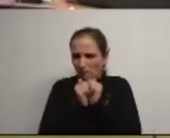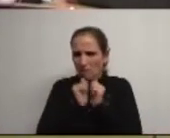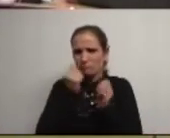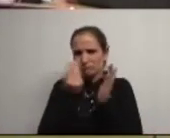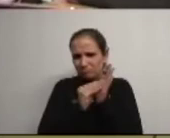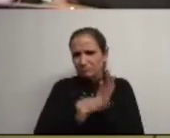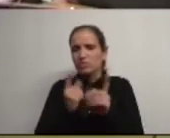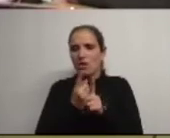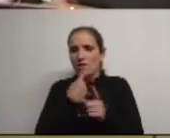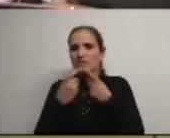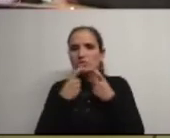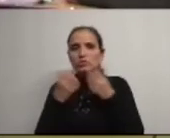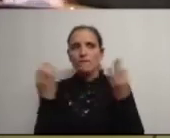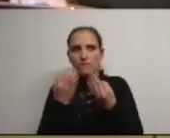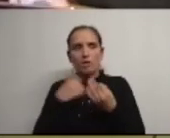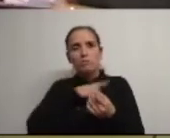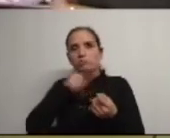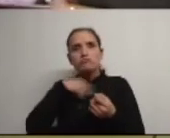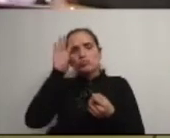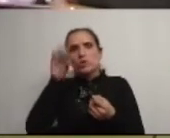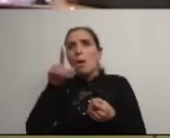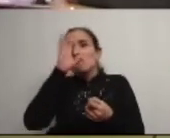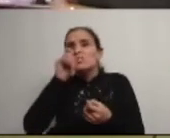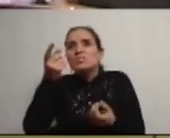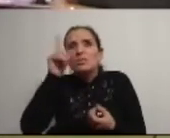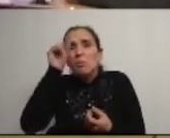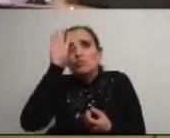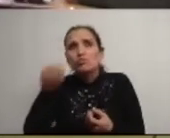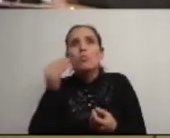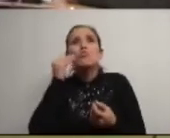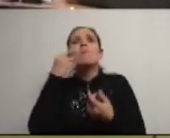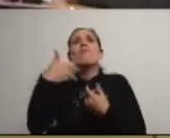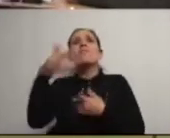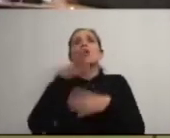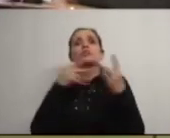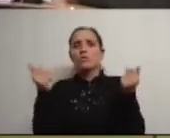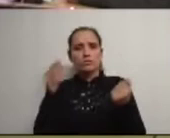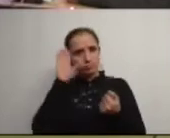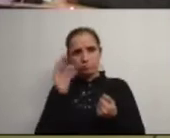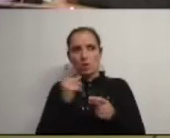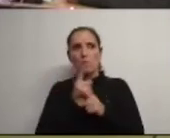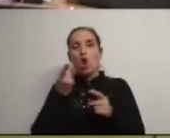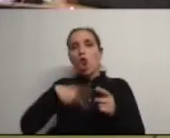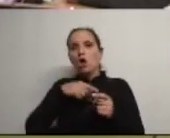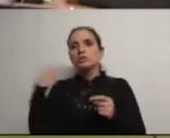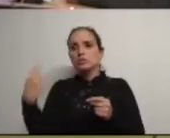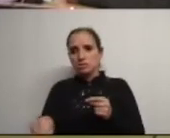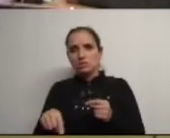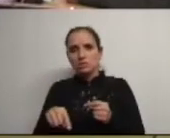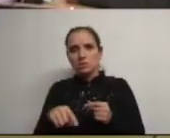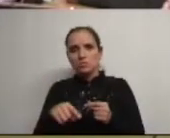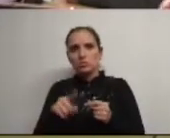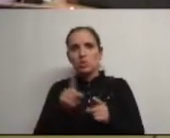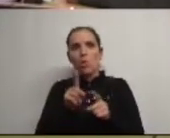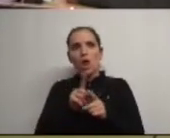muitas questões que nós não sabemos nem o próprio ministério ainda sabe muito bem como é que as vai resolver porque nós temos uma